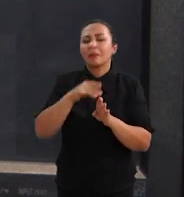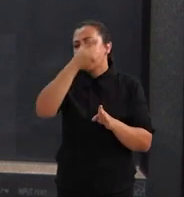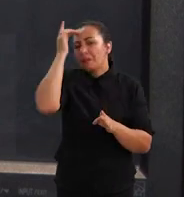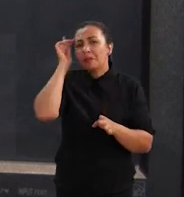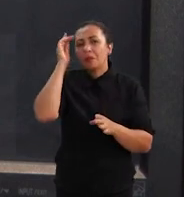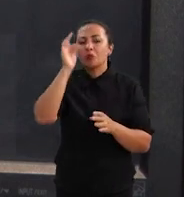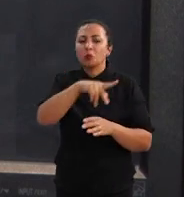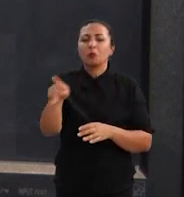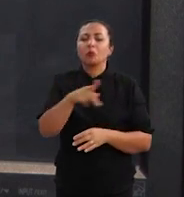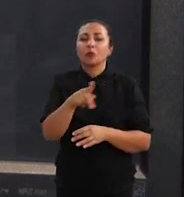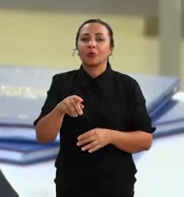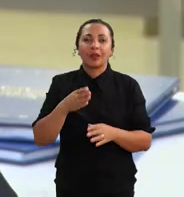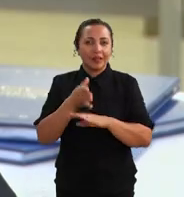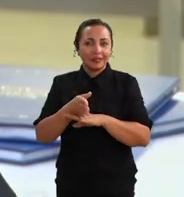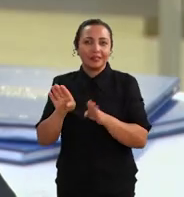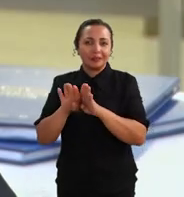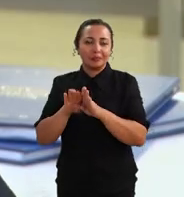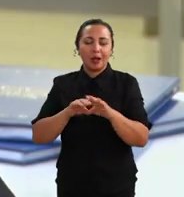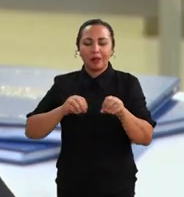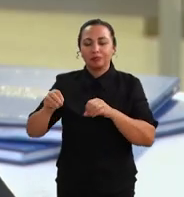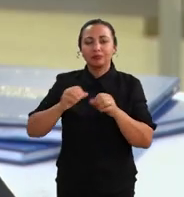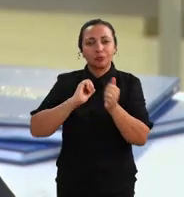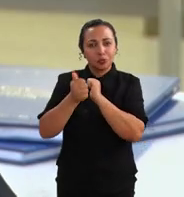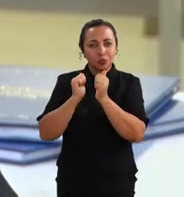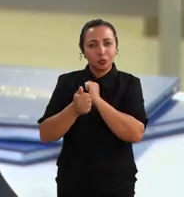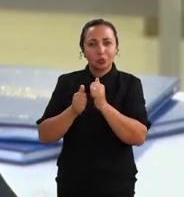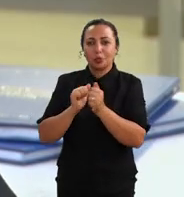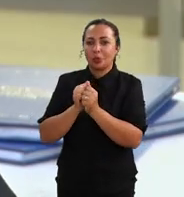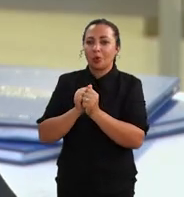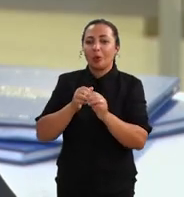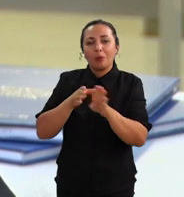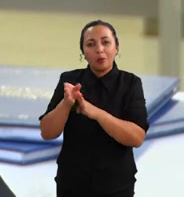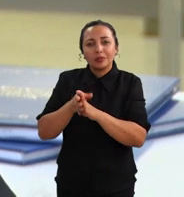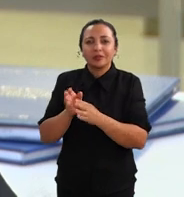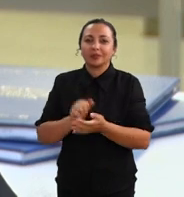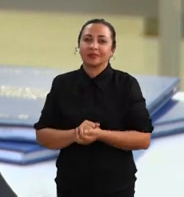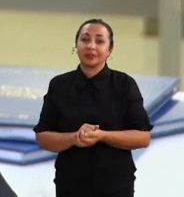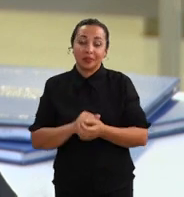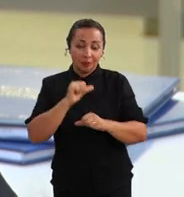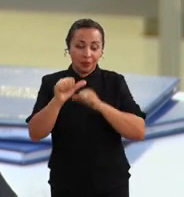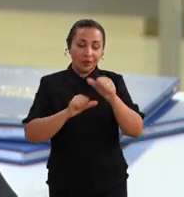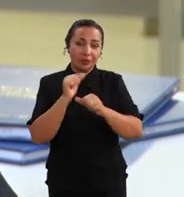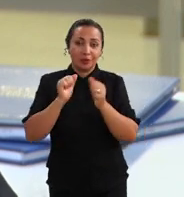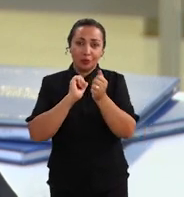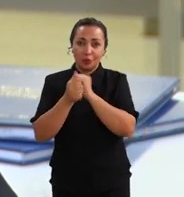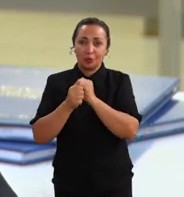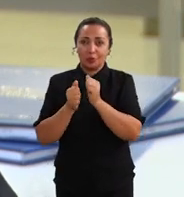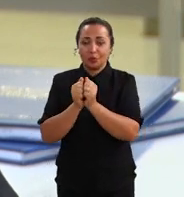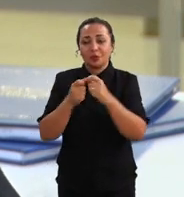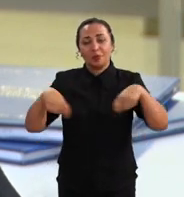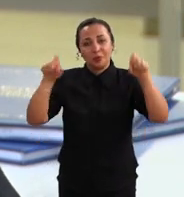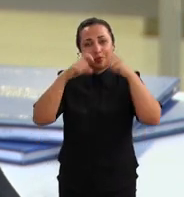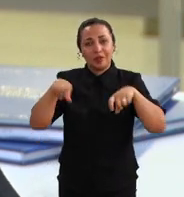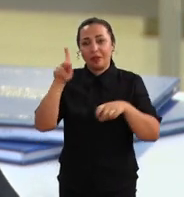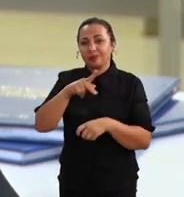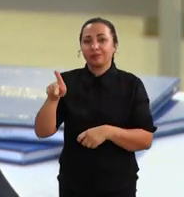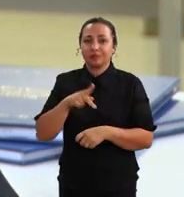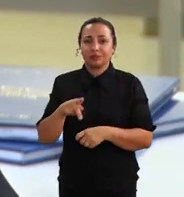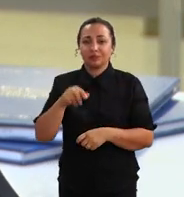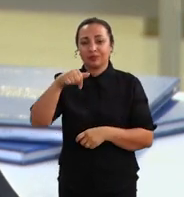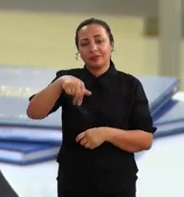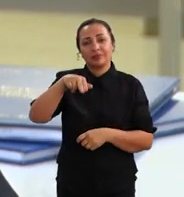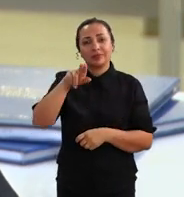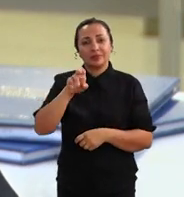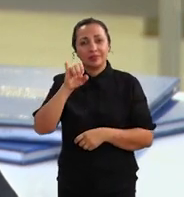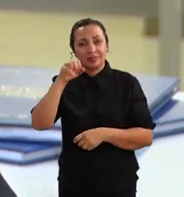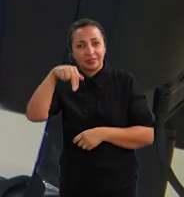jogo como mediadores. Esse jogo, ele foi desenvolvido em parceria com o departamento de computação, com a professora